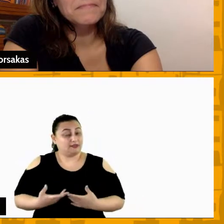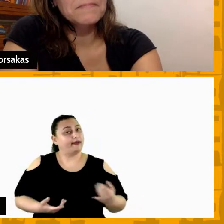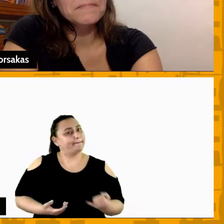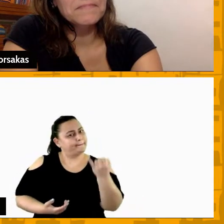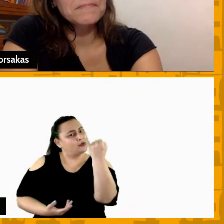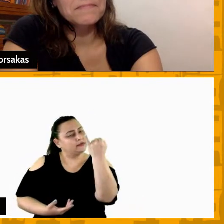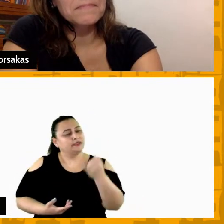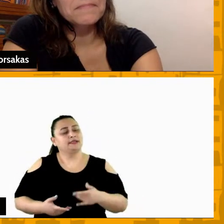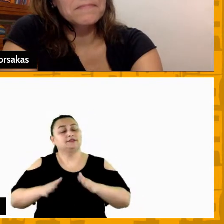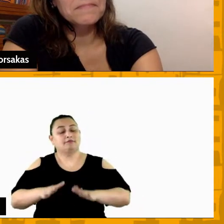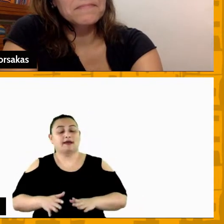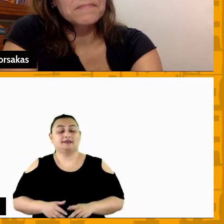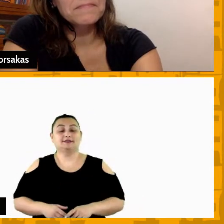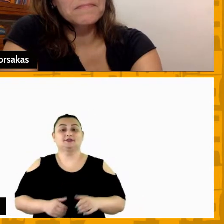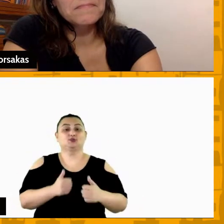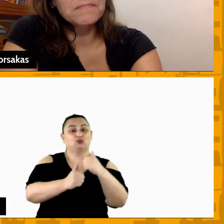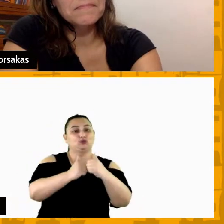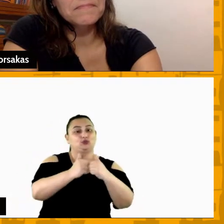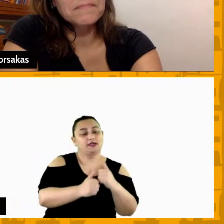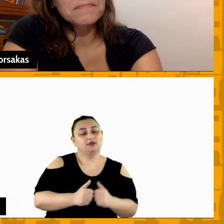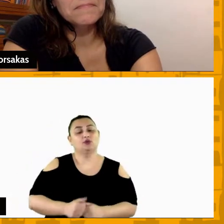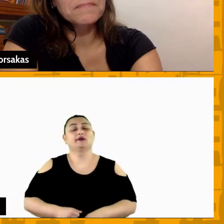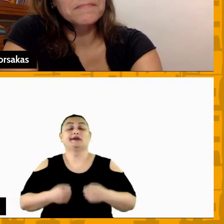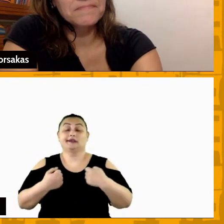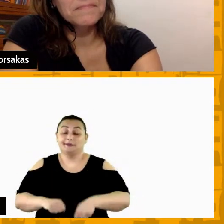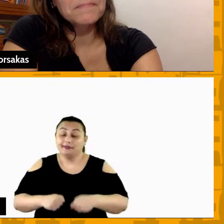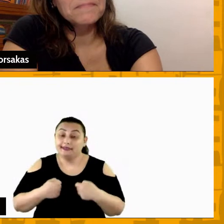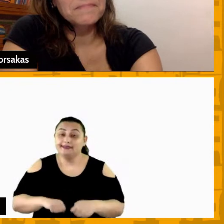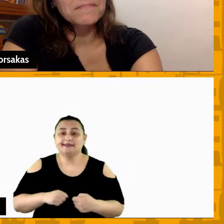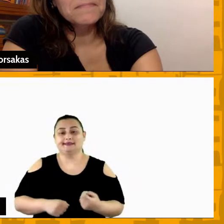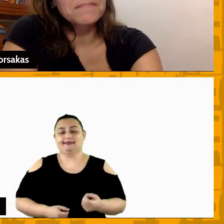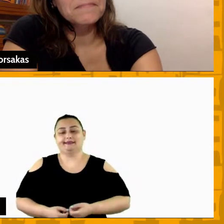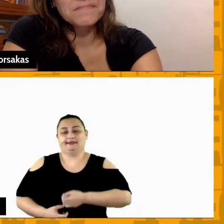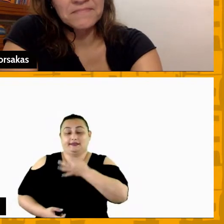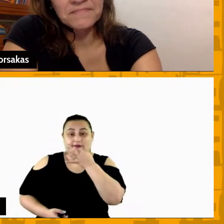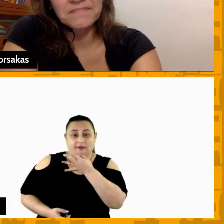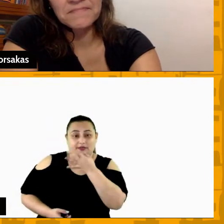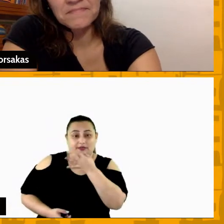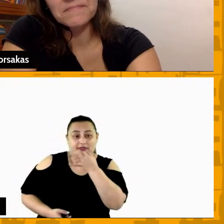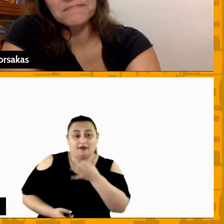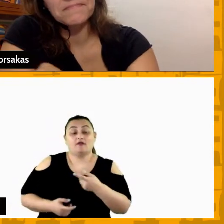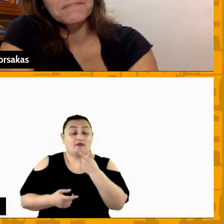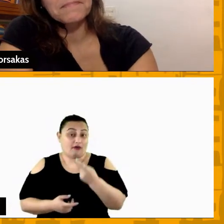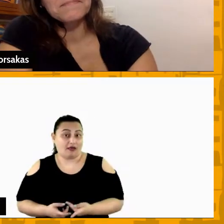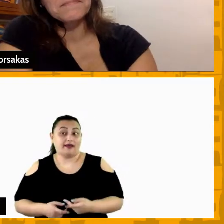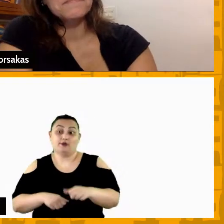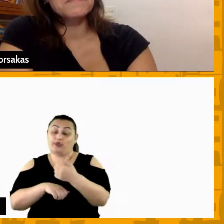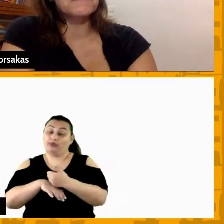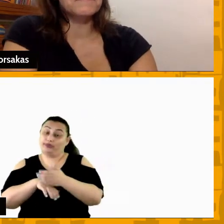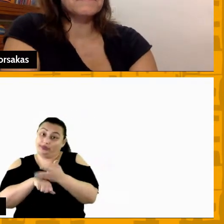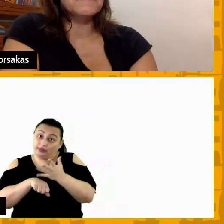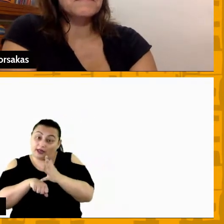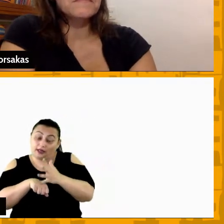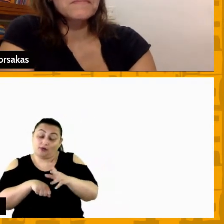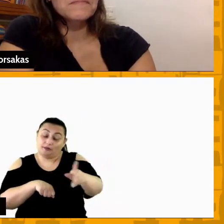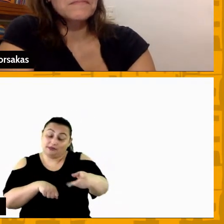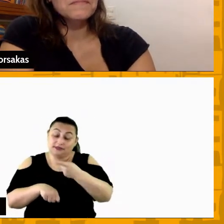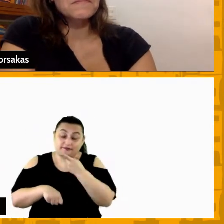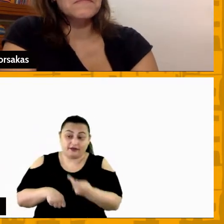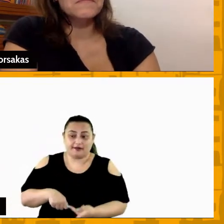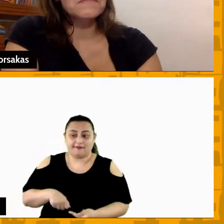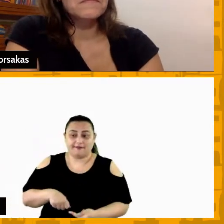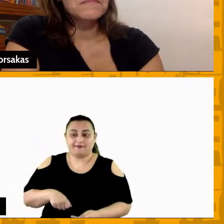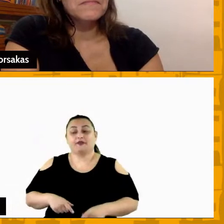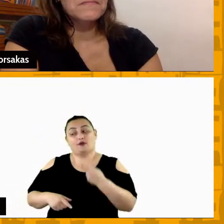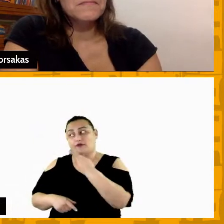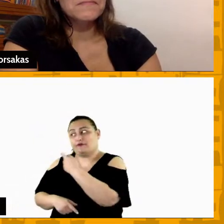mas o jogador assim como o assistente técnico tem que saber que a decisão final é do técnico às vezes eu falo uma vez para o